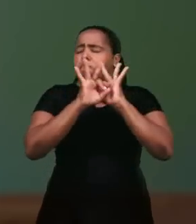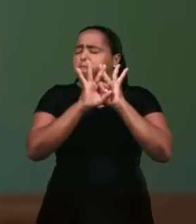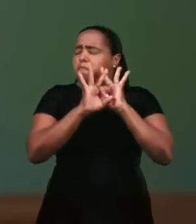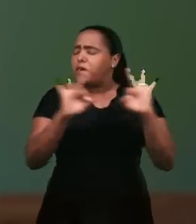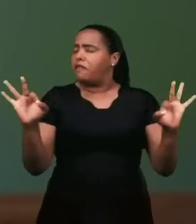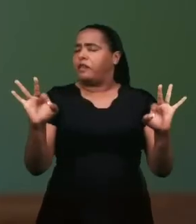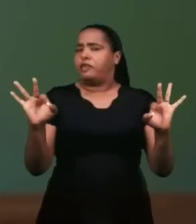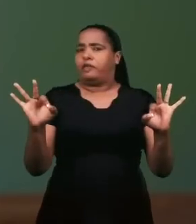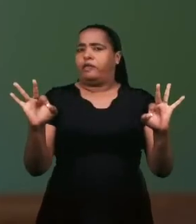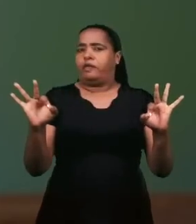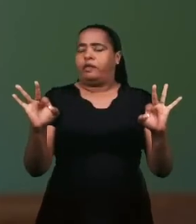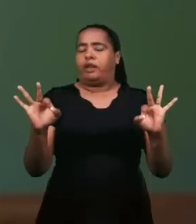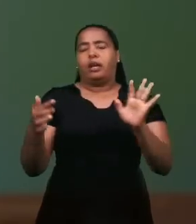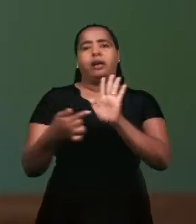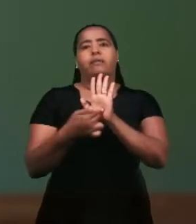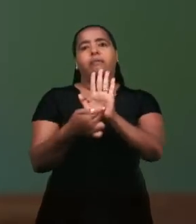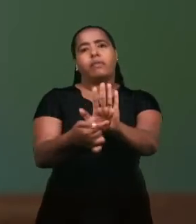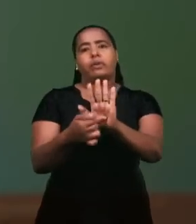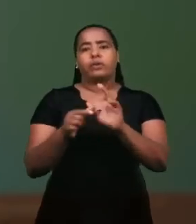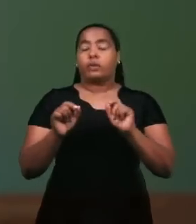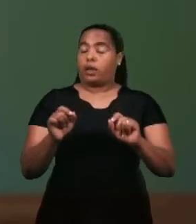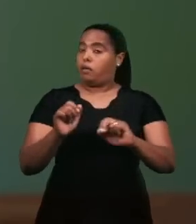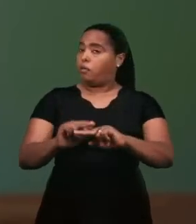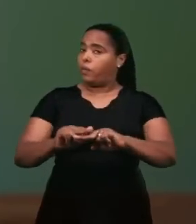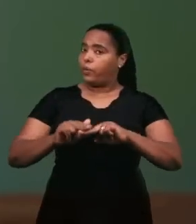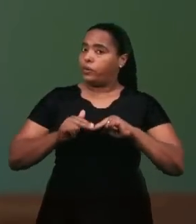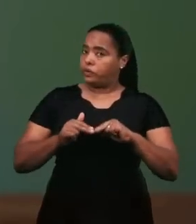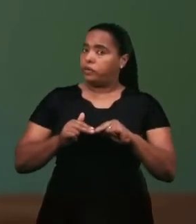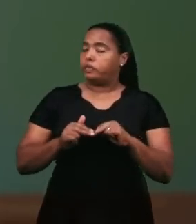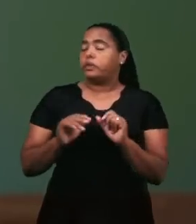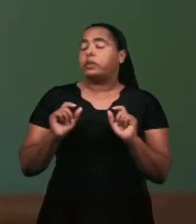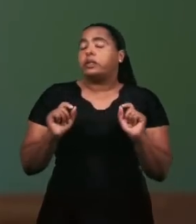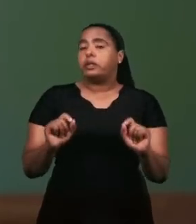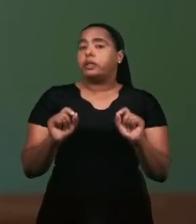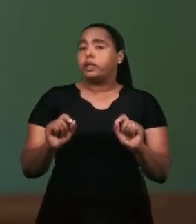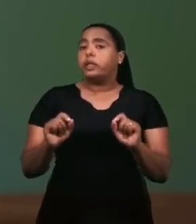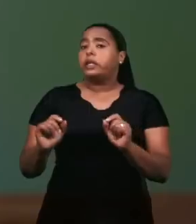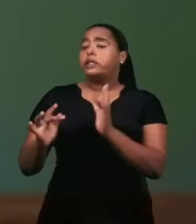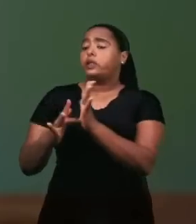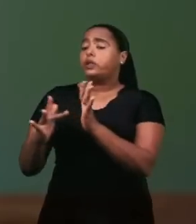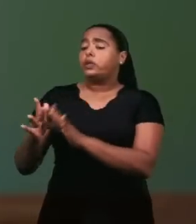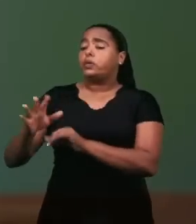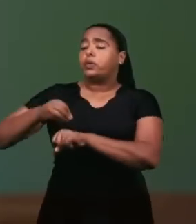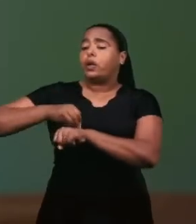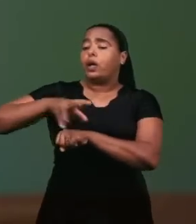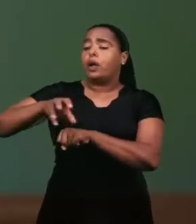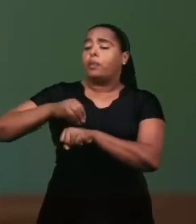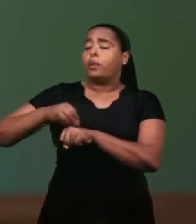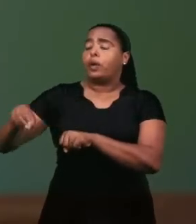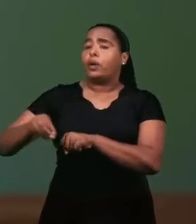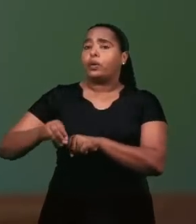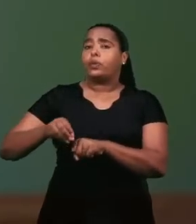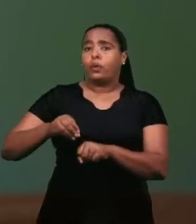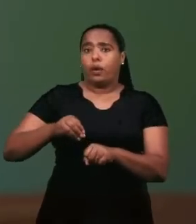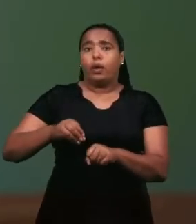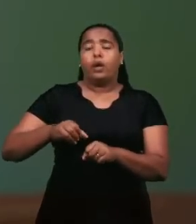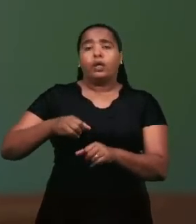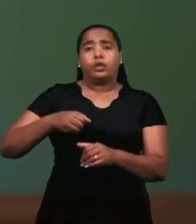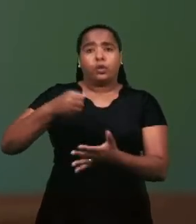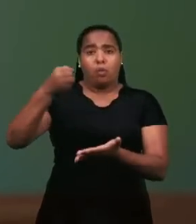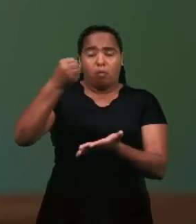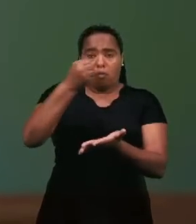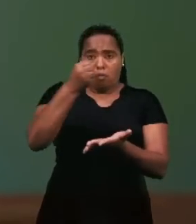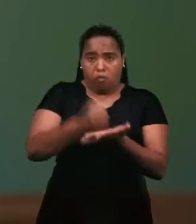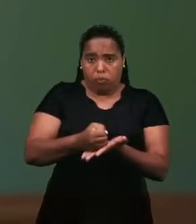A irmã diz que, por isso, Jesus é mediador de um novo testamento, para